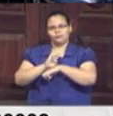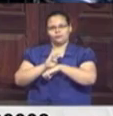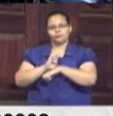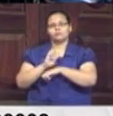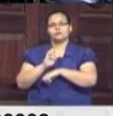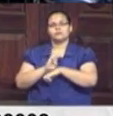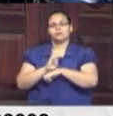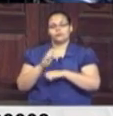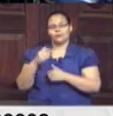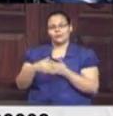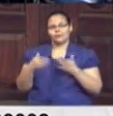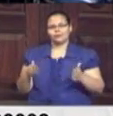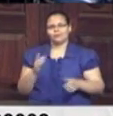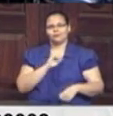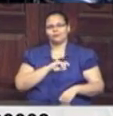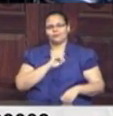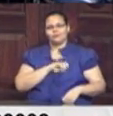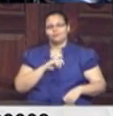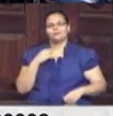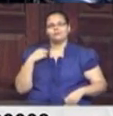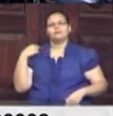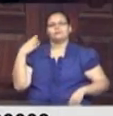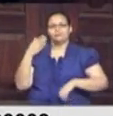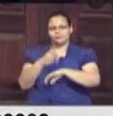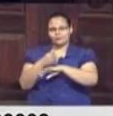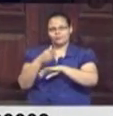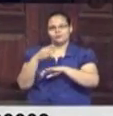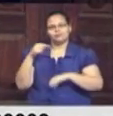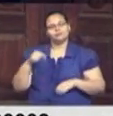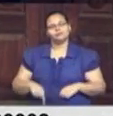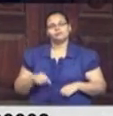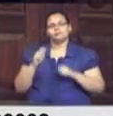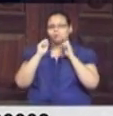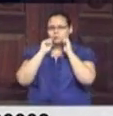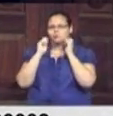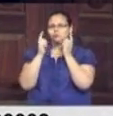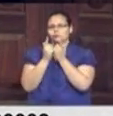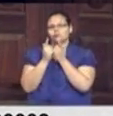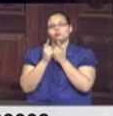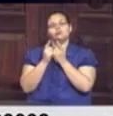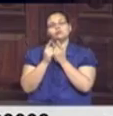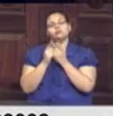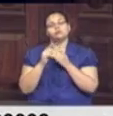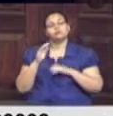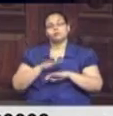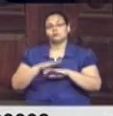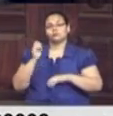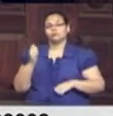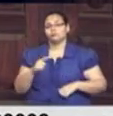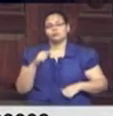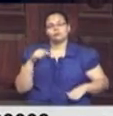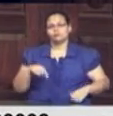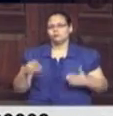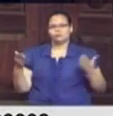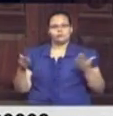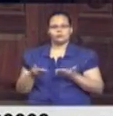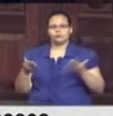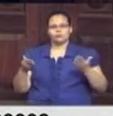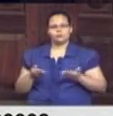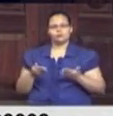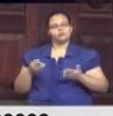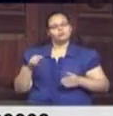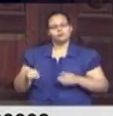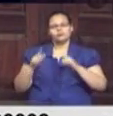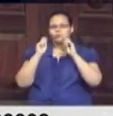questão de Estado, o pacote de maldade será derrotado aqui na Assembleia Legislativa. Mais do que isso, hoje a Casa deu uma